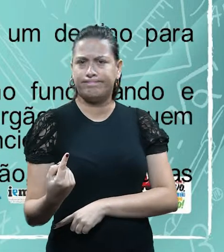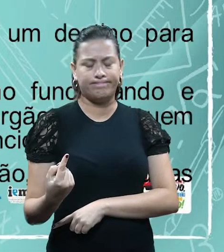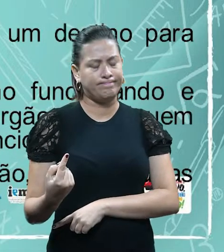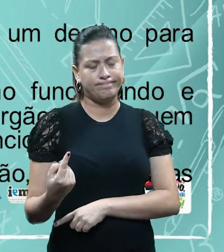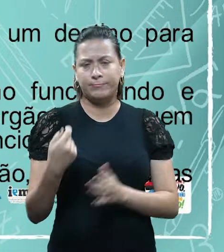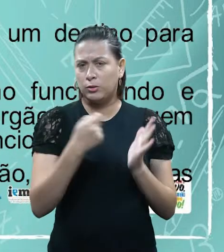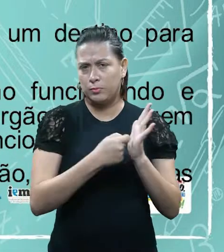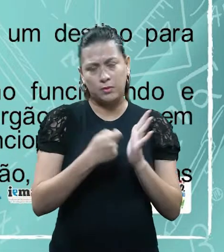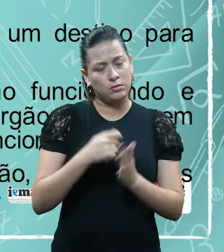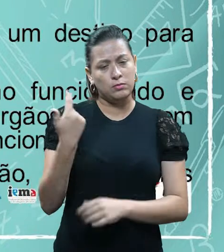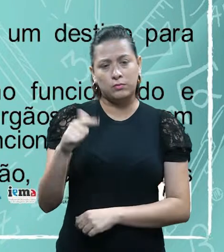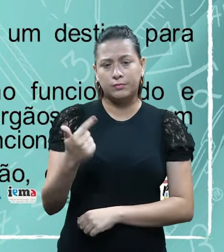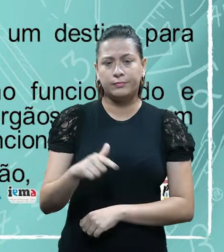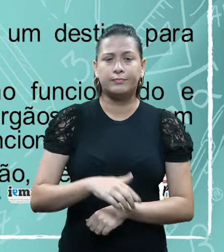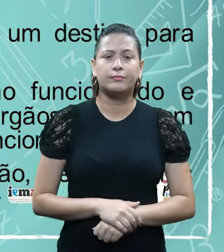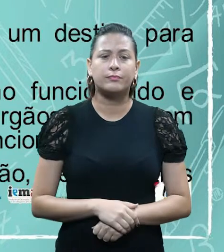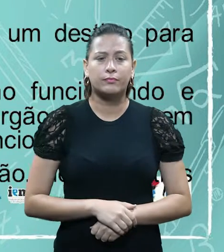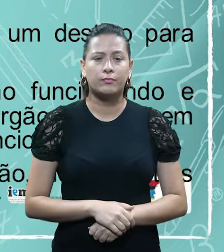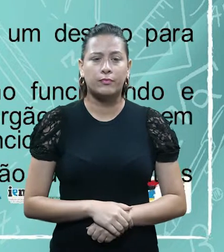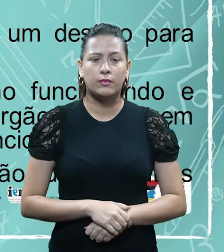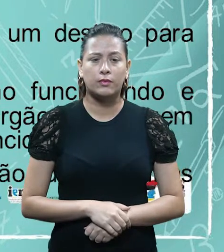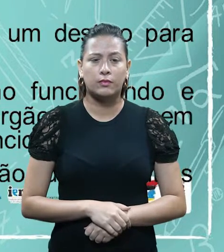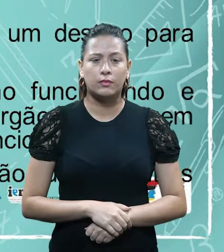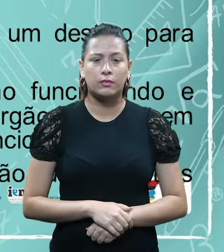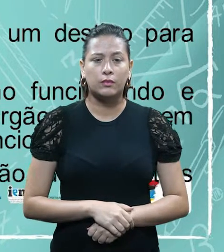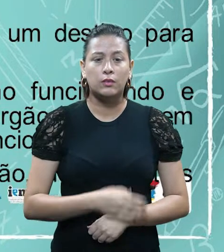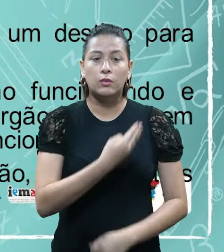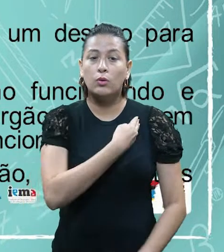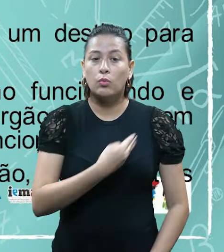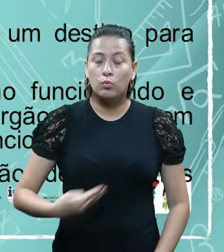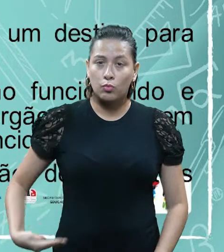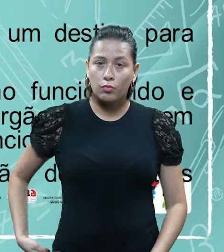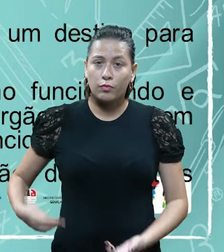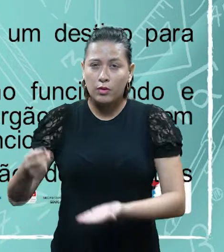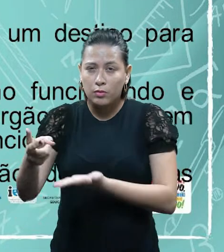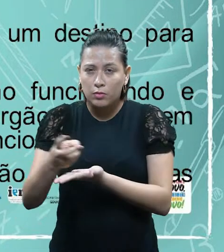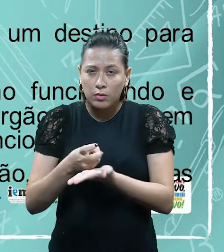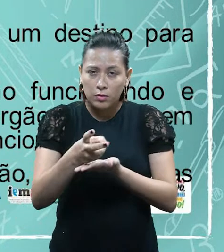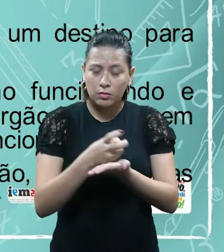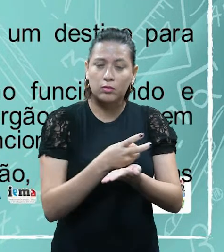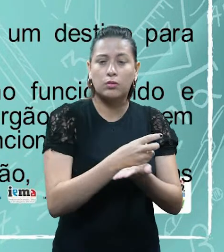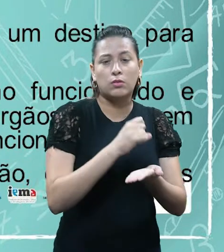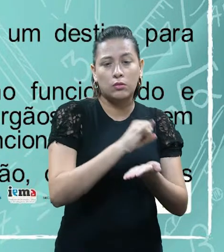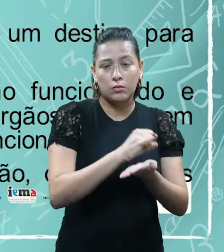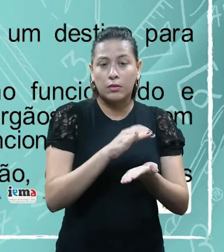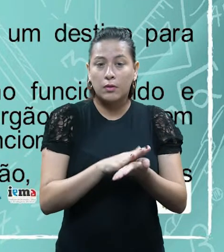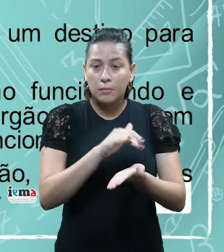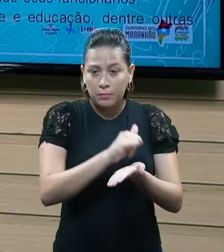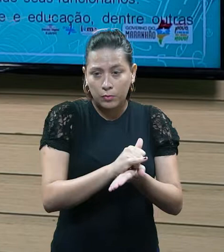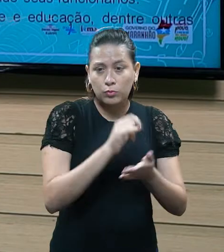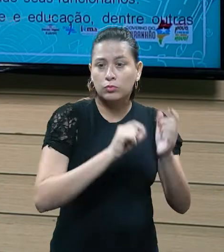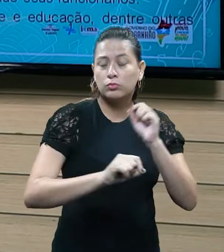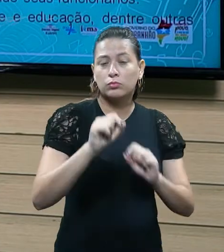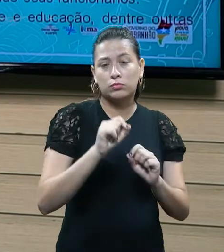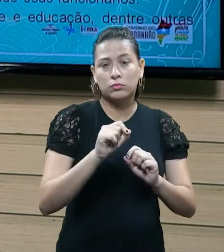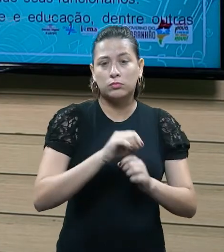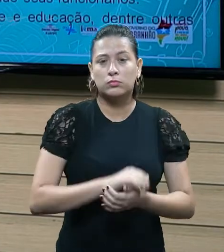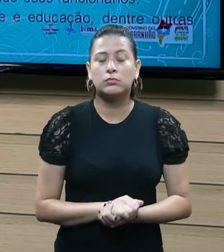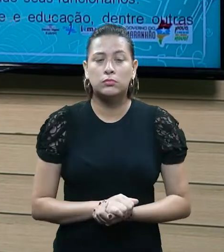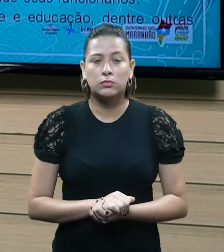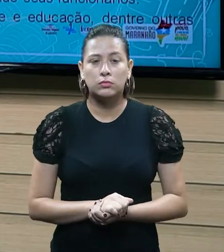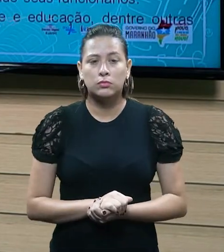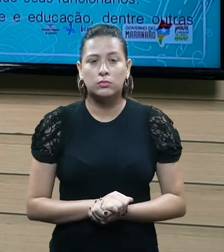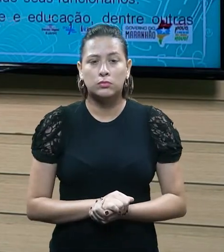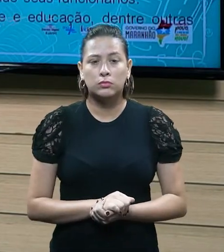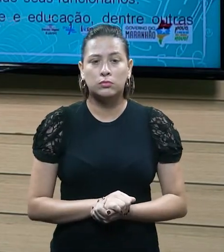sabe que o governo recolhe imposto sem necessariamente ter um destino para esses valores. Eles podem